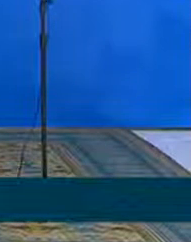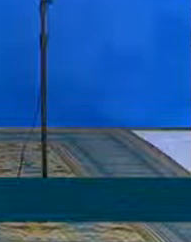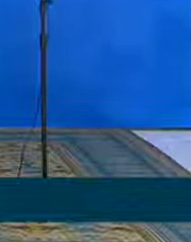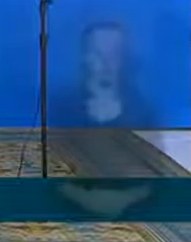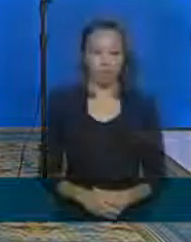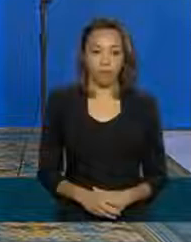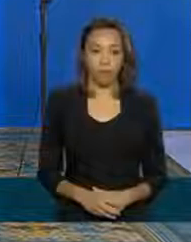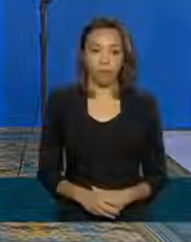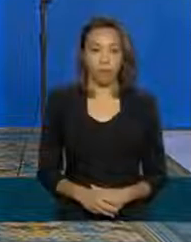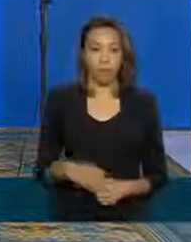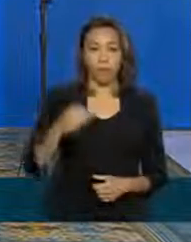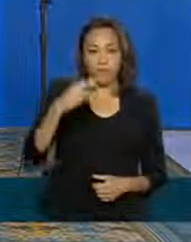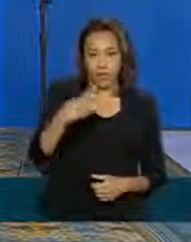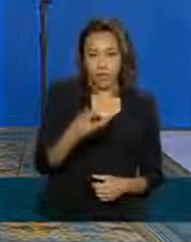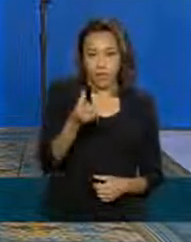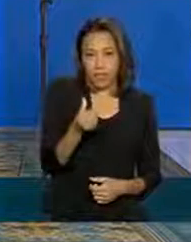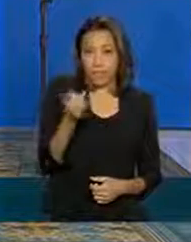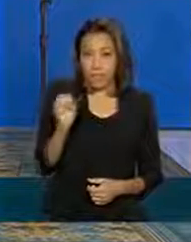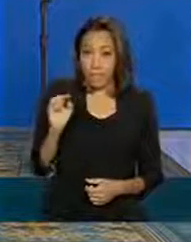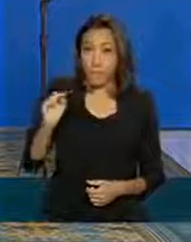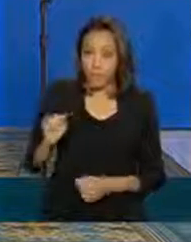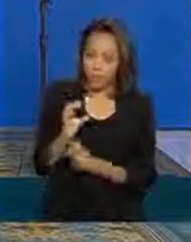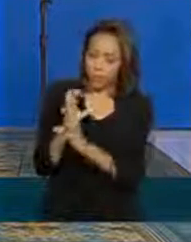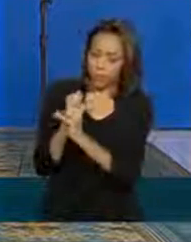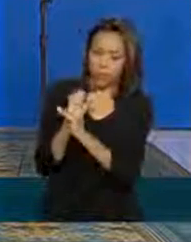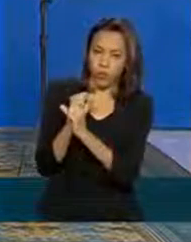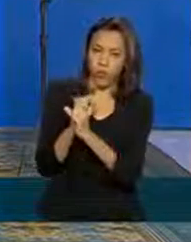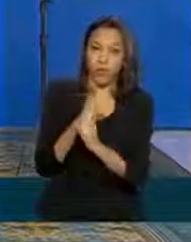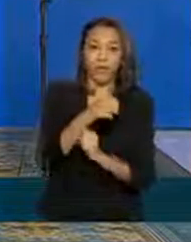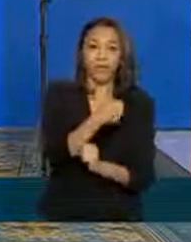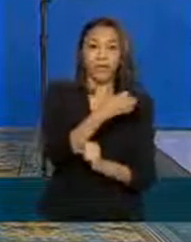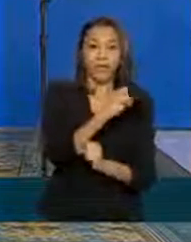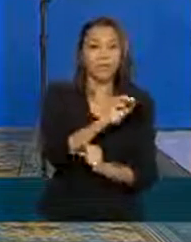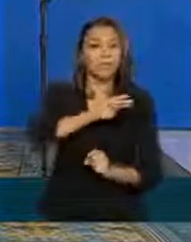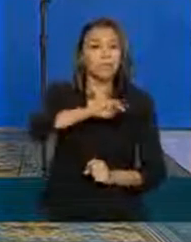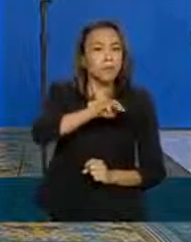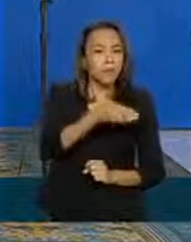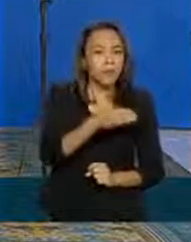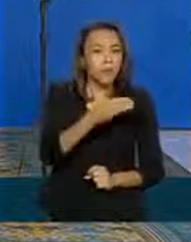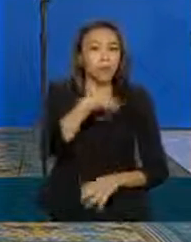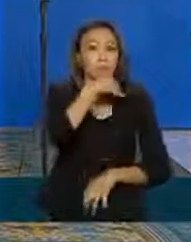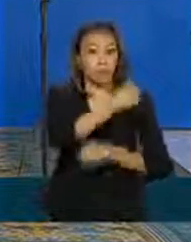entre 360 mil de faturamento e 10 milhões por ano de faturamento